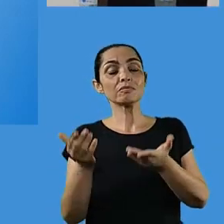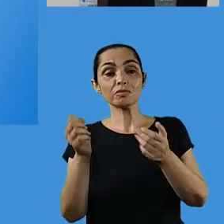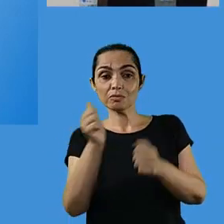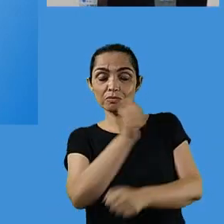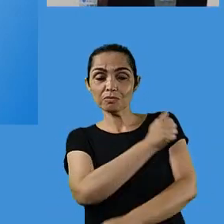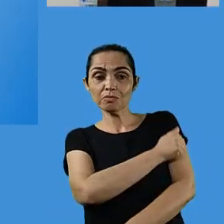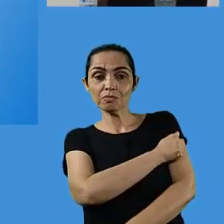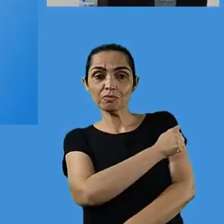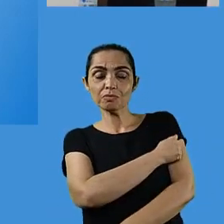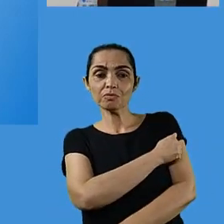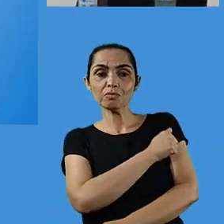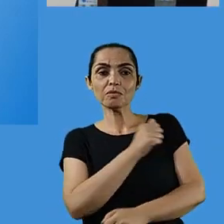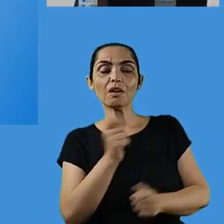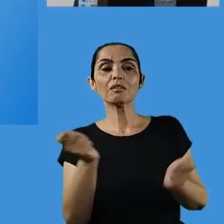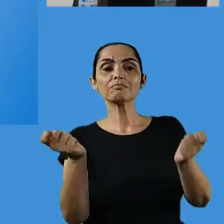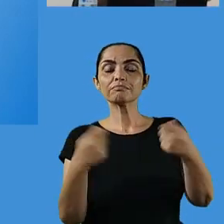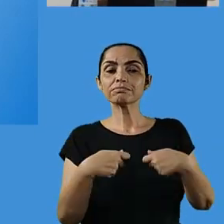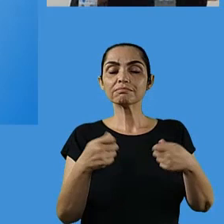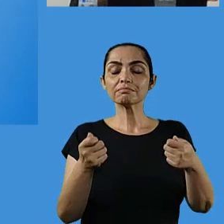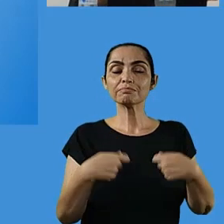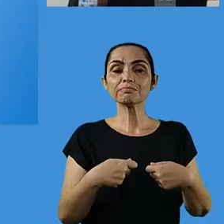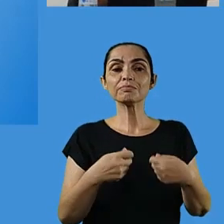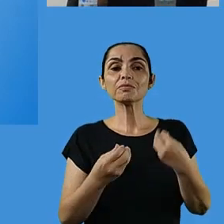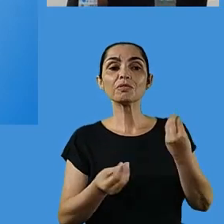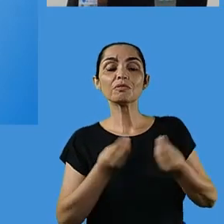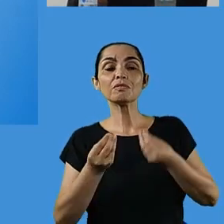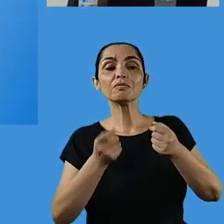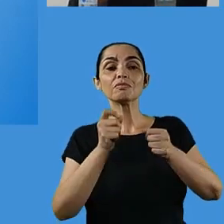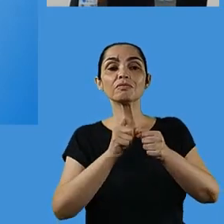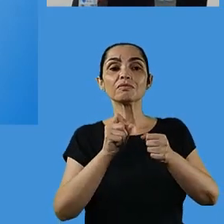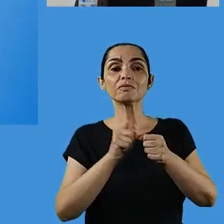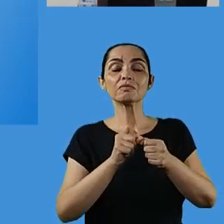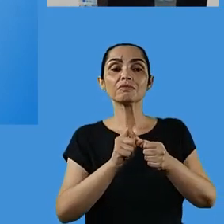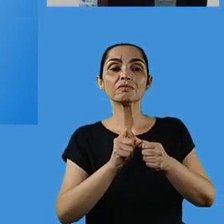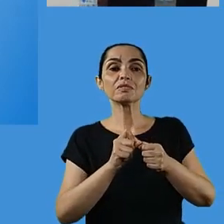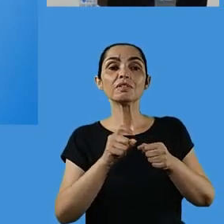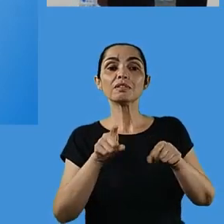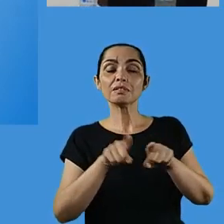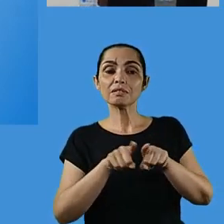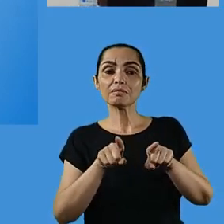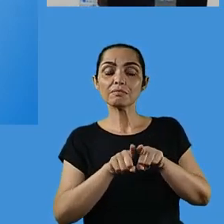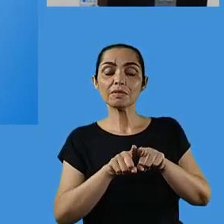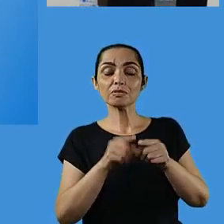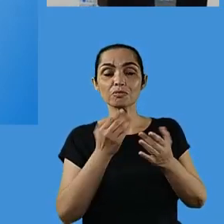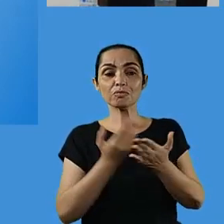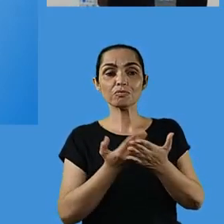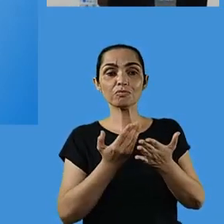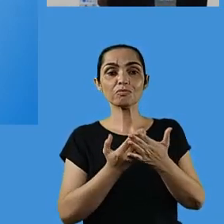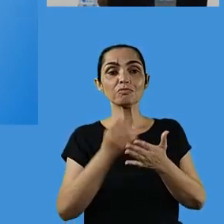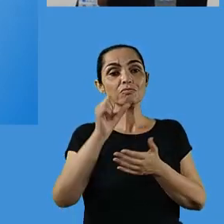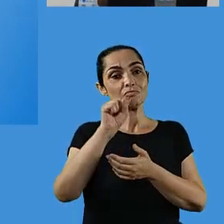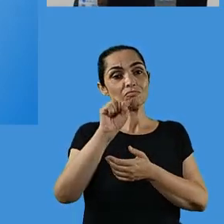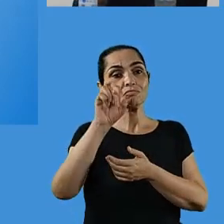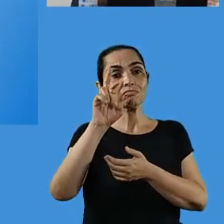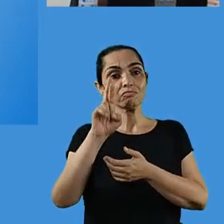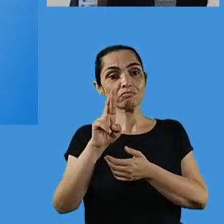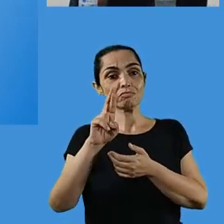demais alunos neurotípicos, tiveram perdas e que nós estamos